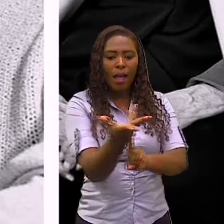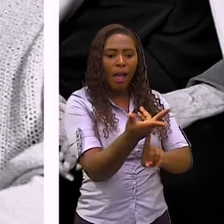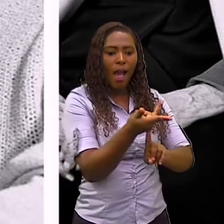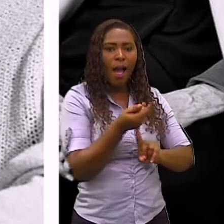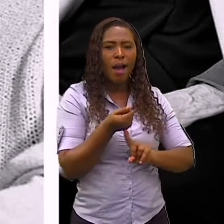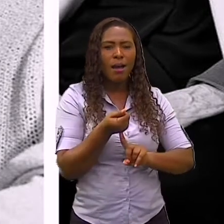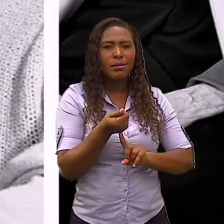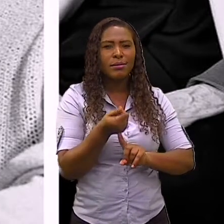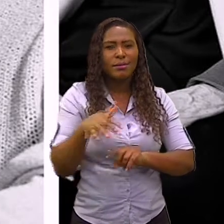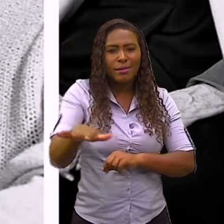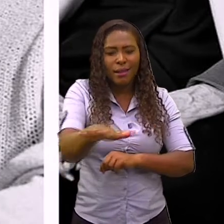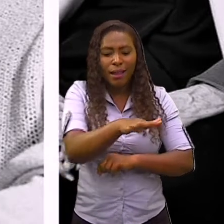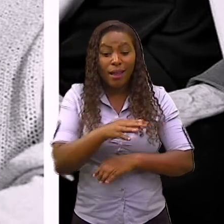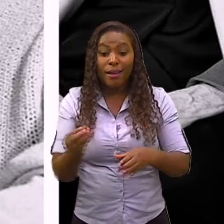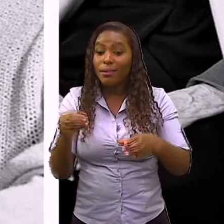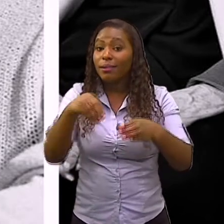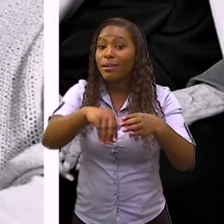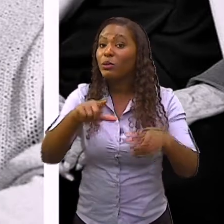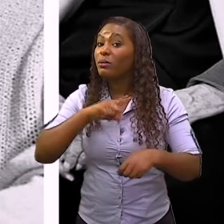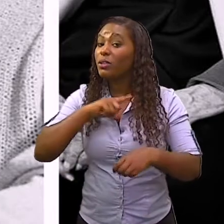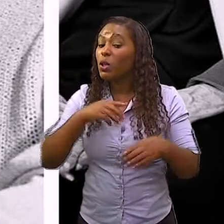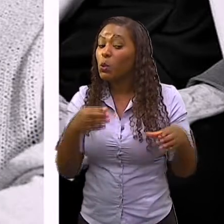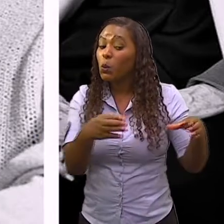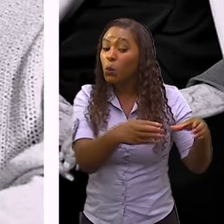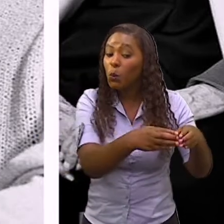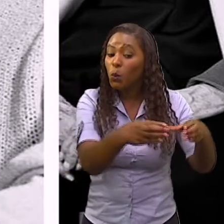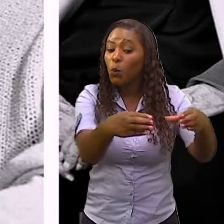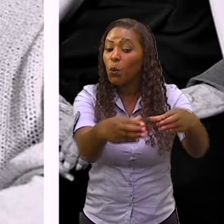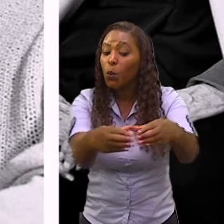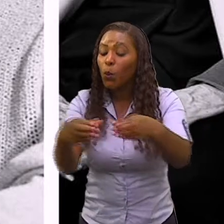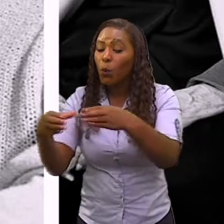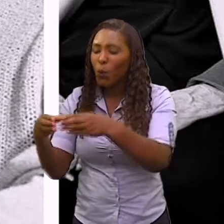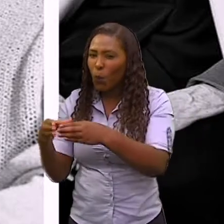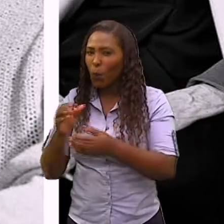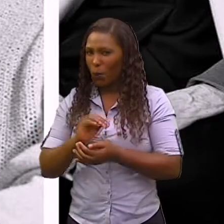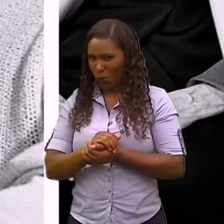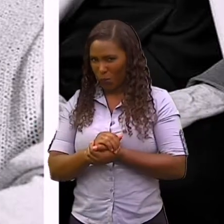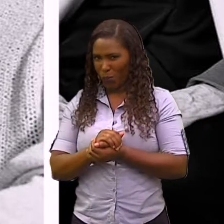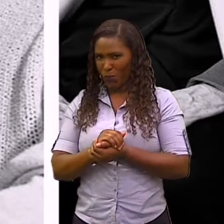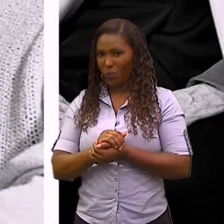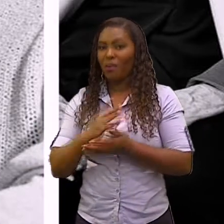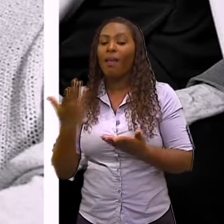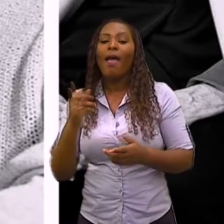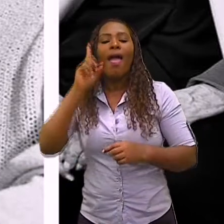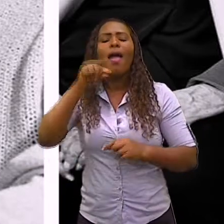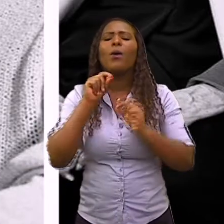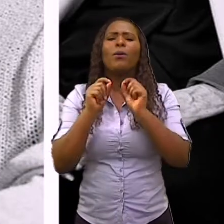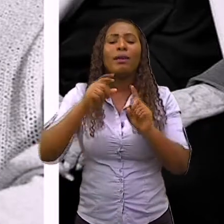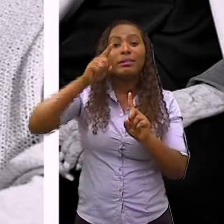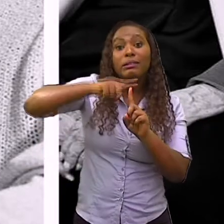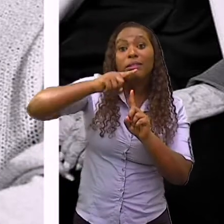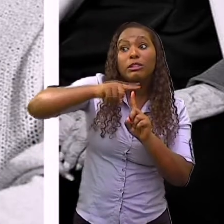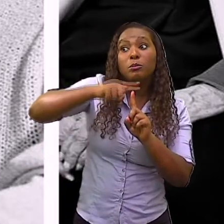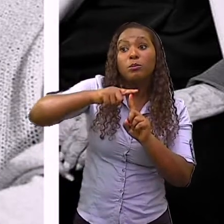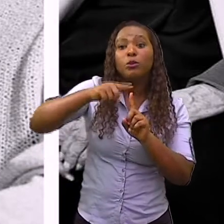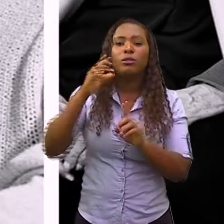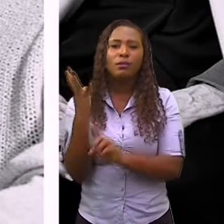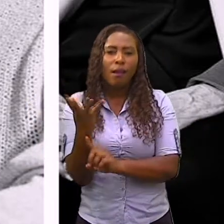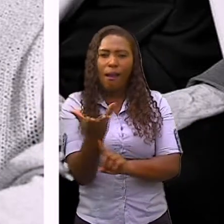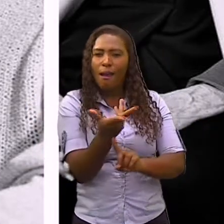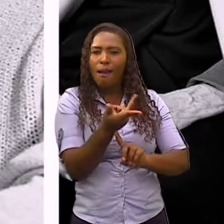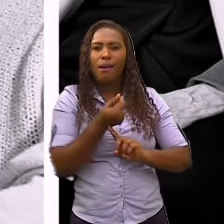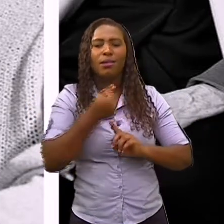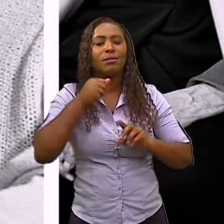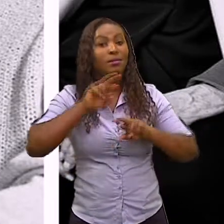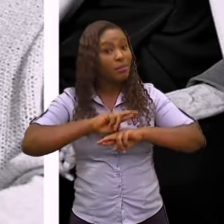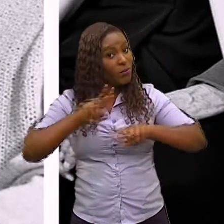nós vamos falar desses grupos. E esses grupos são o quê? São os movimentos artísticos. Então